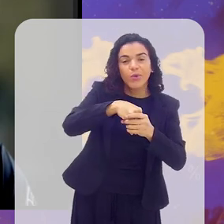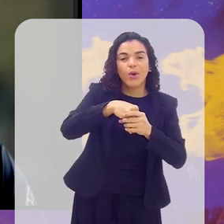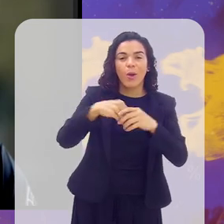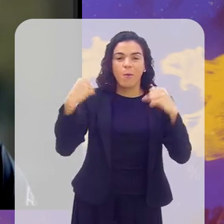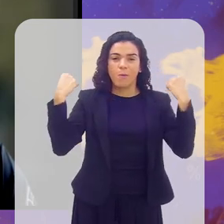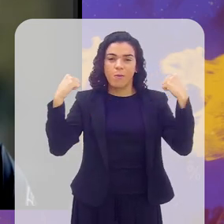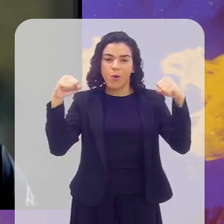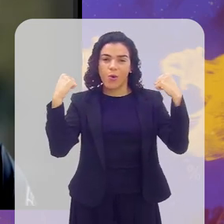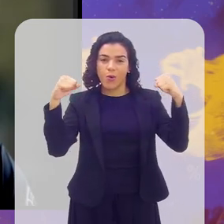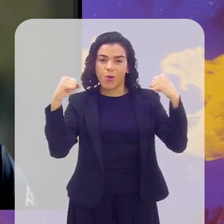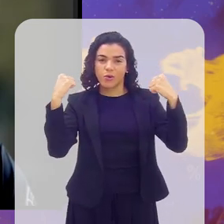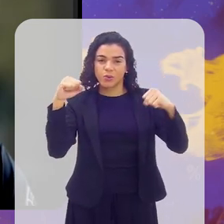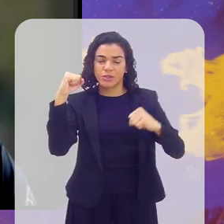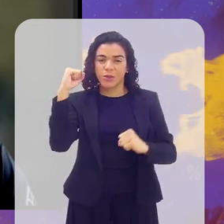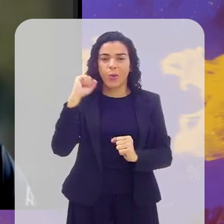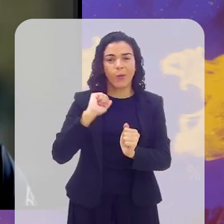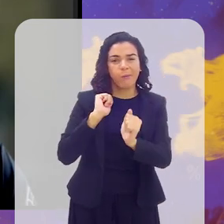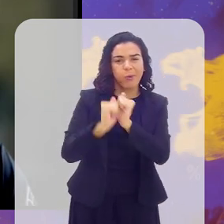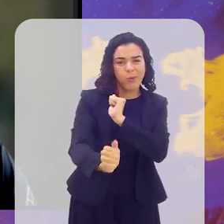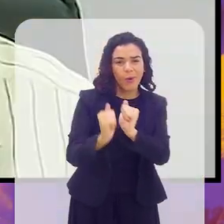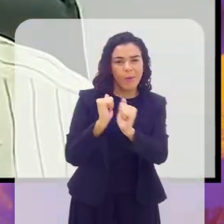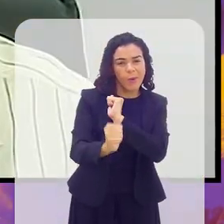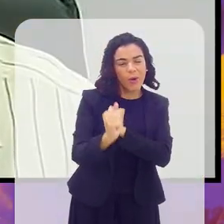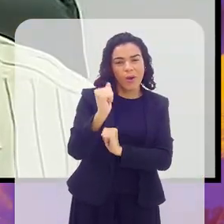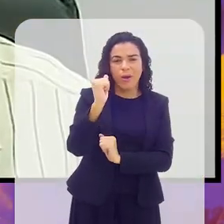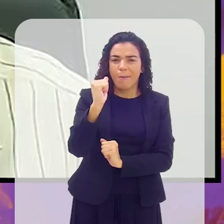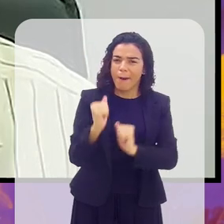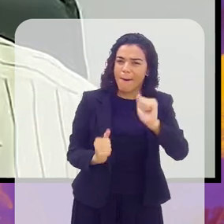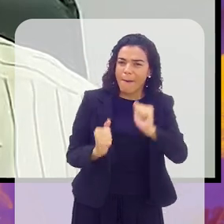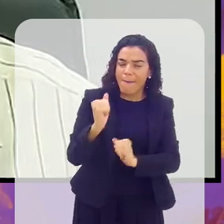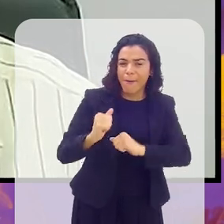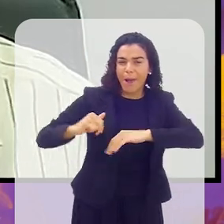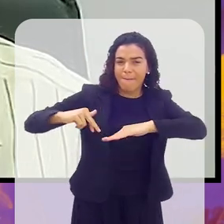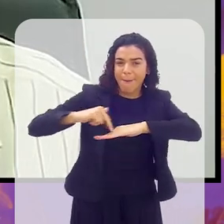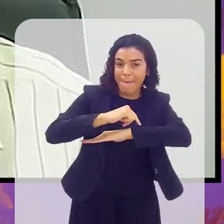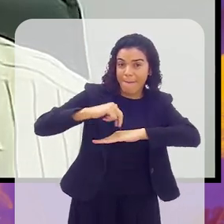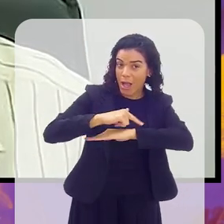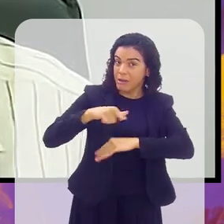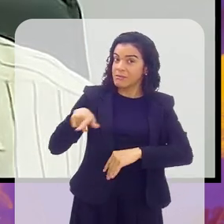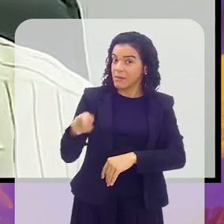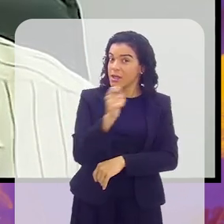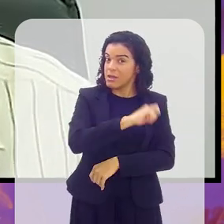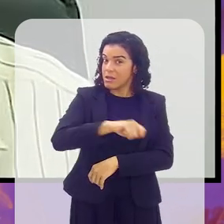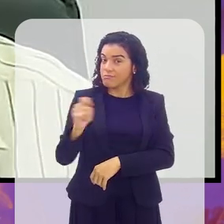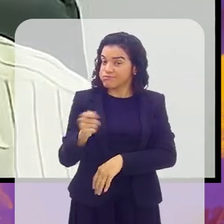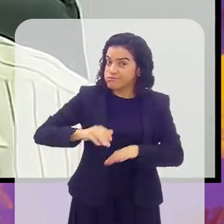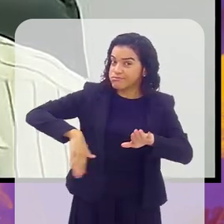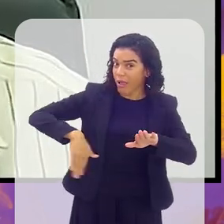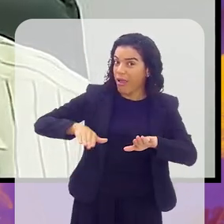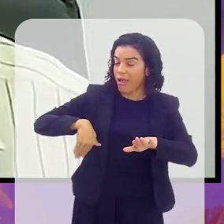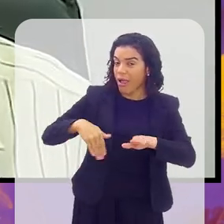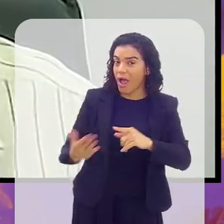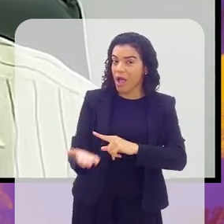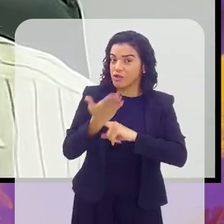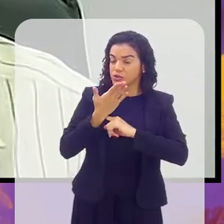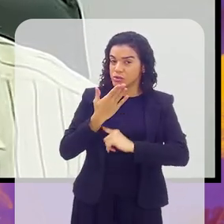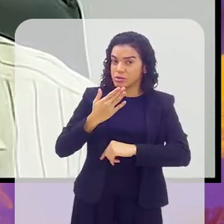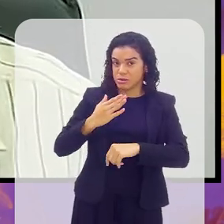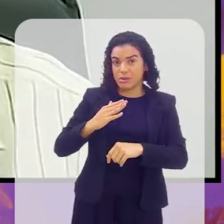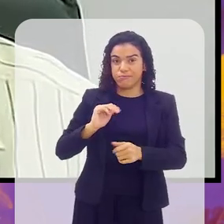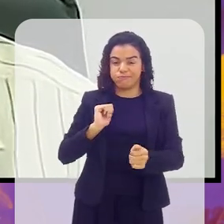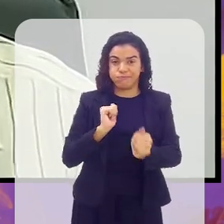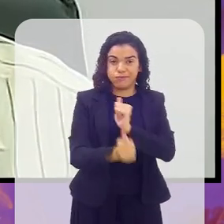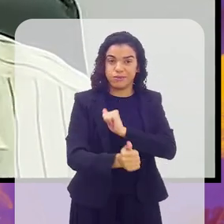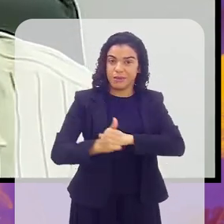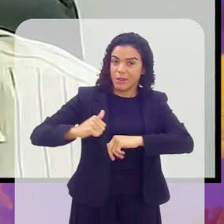de musculação com aeróbica. E o Beach Tênis é uma senhora aeróbica. Desde a